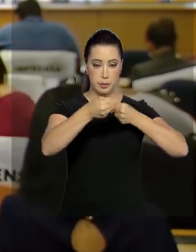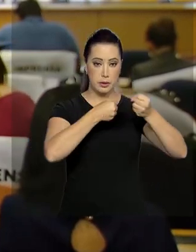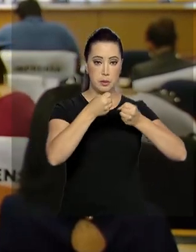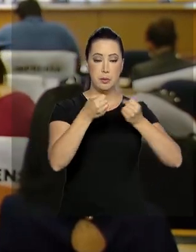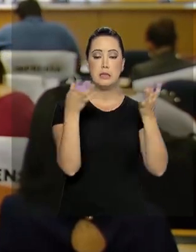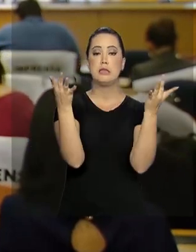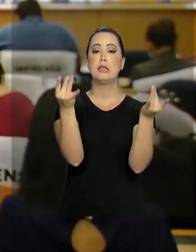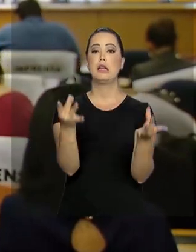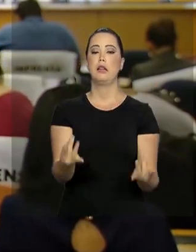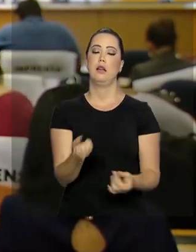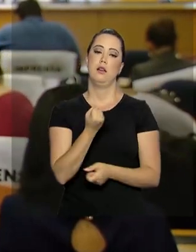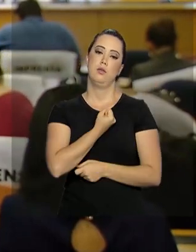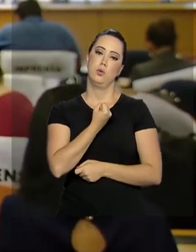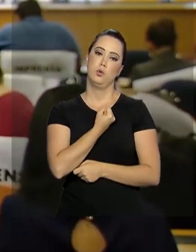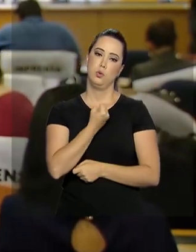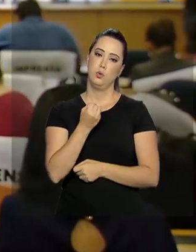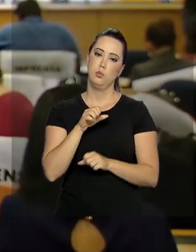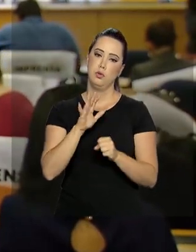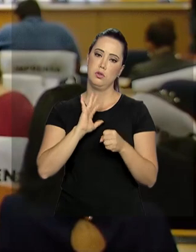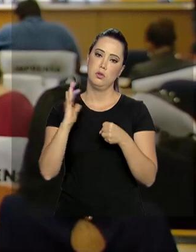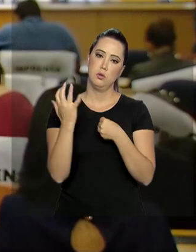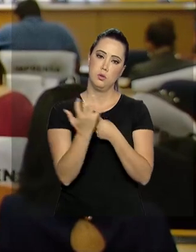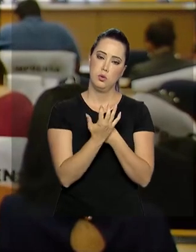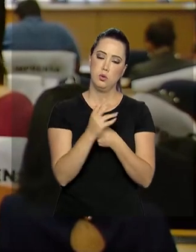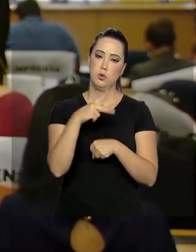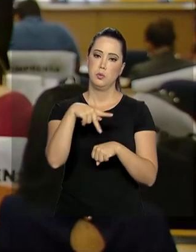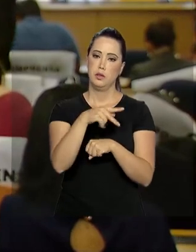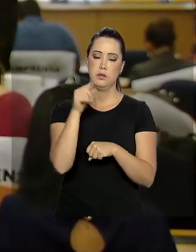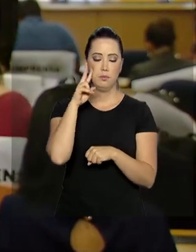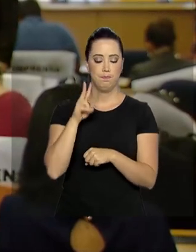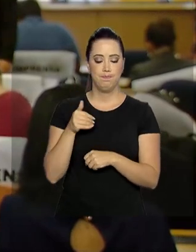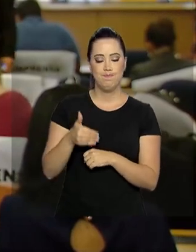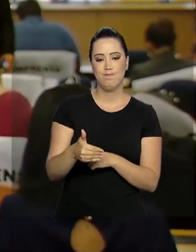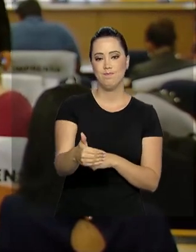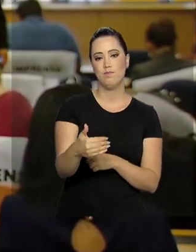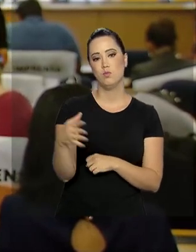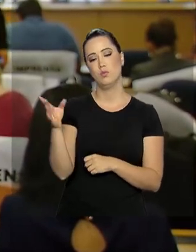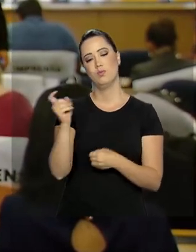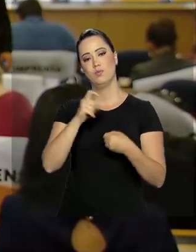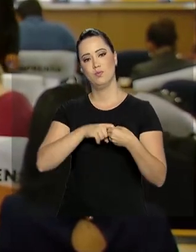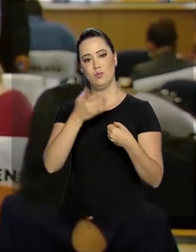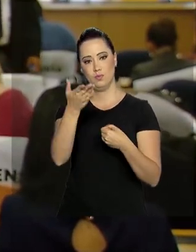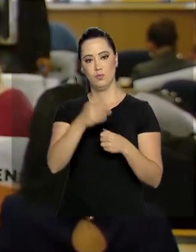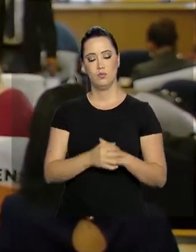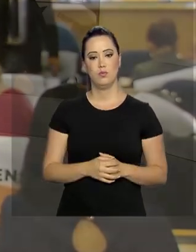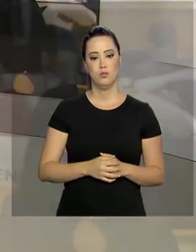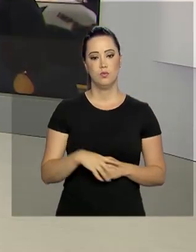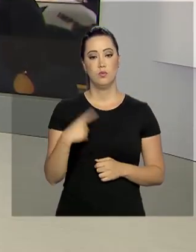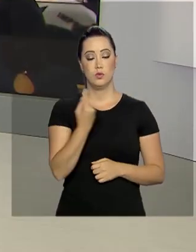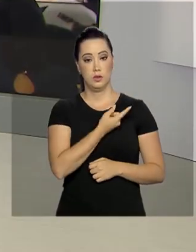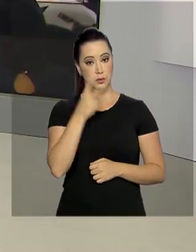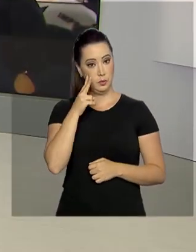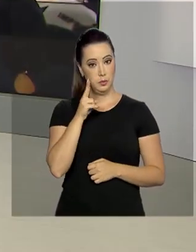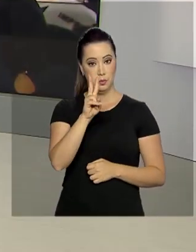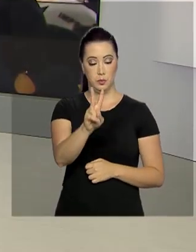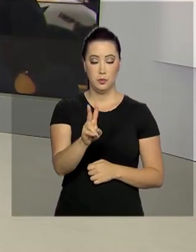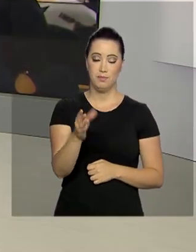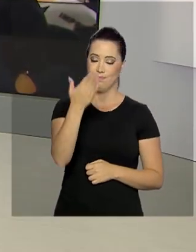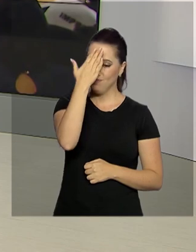coletiva à imprensa para atualizar os dados do coronavírus no país. E eu sigo daqui acompanhando. Roberto, voltamos com você. E a gente acompanhando